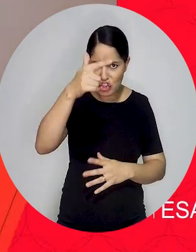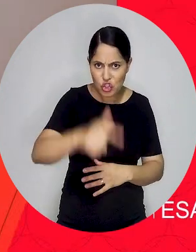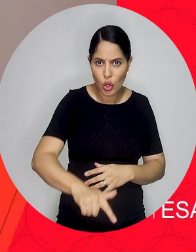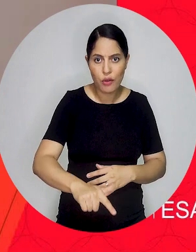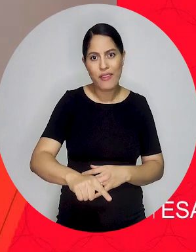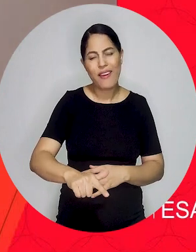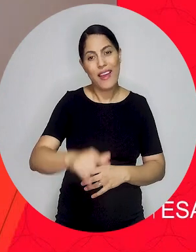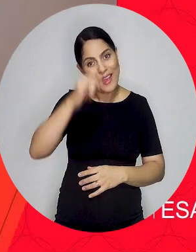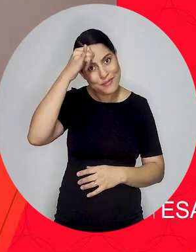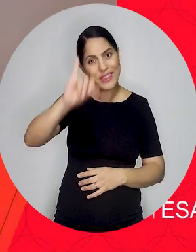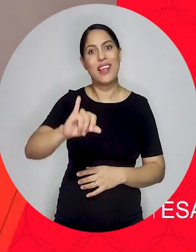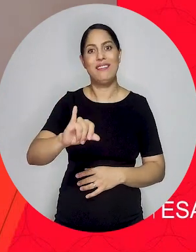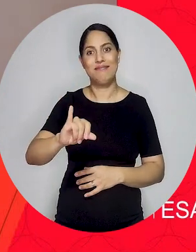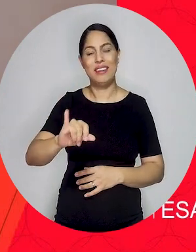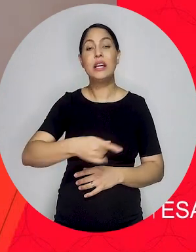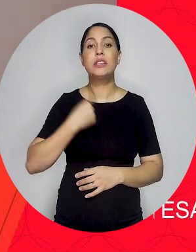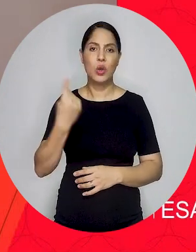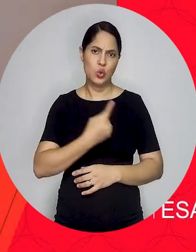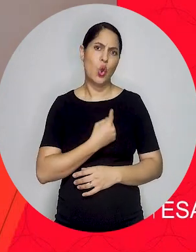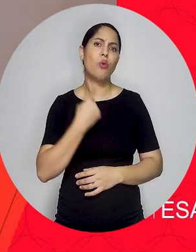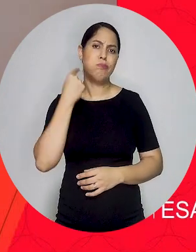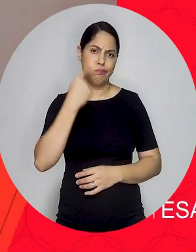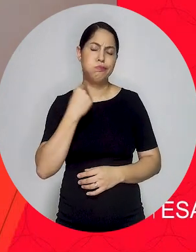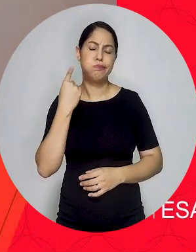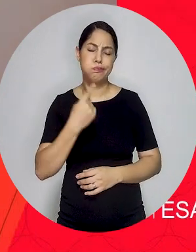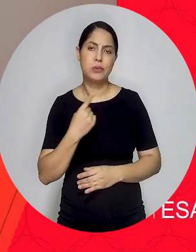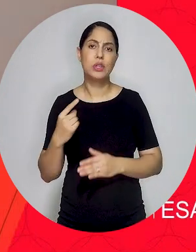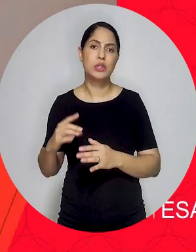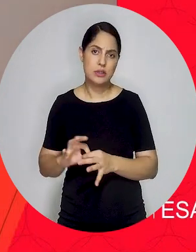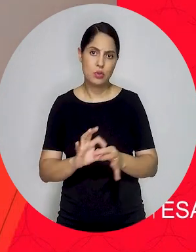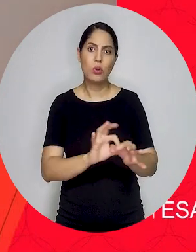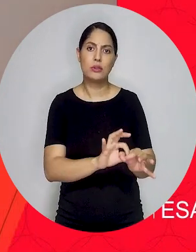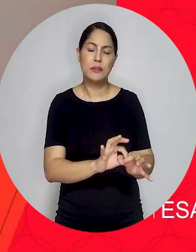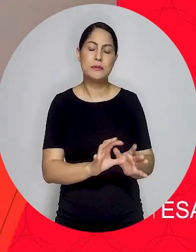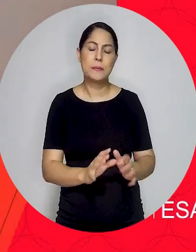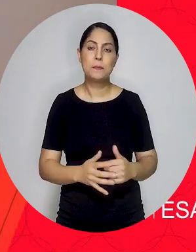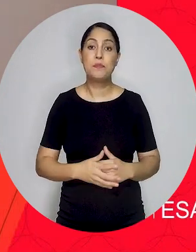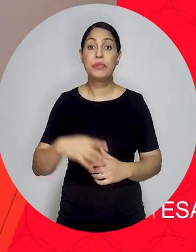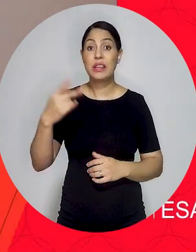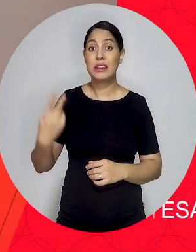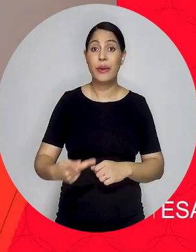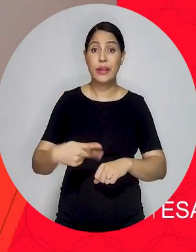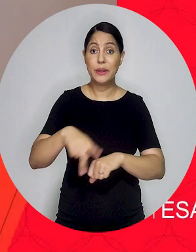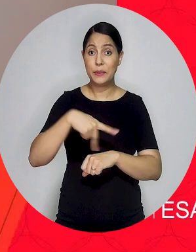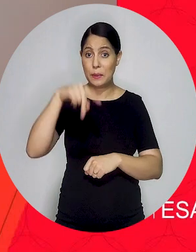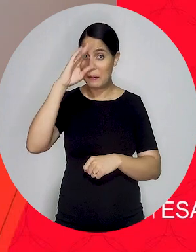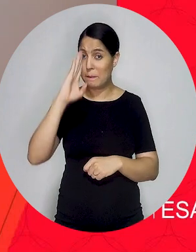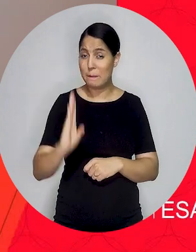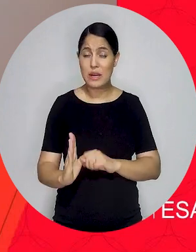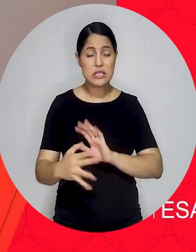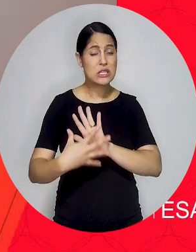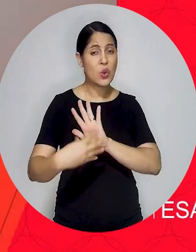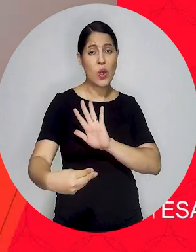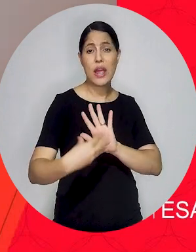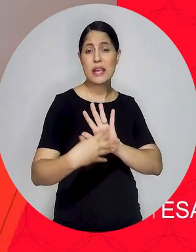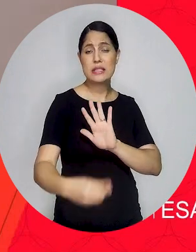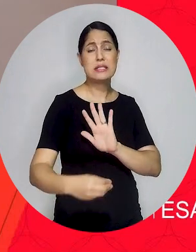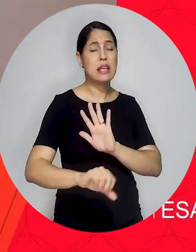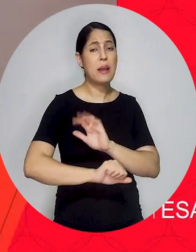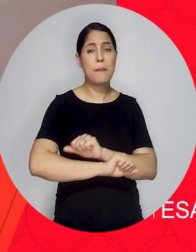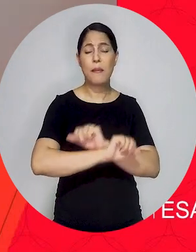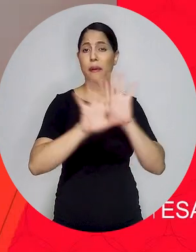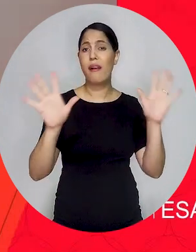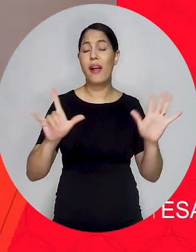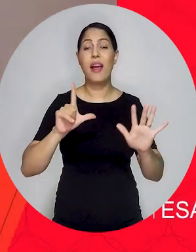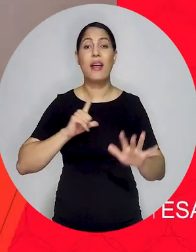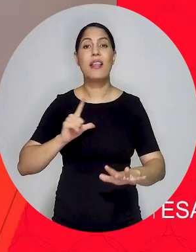desastres. Eu acho que essa talvez seja a tônica desse movimento mais recente que trabalha a questão dos desastres. E